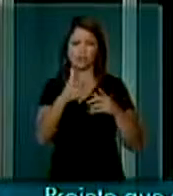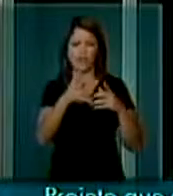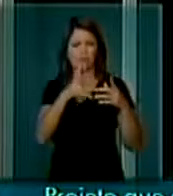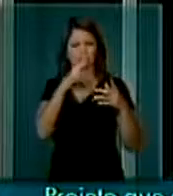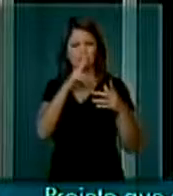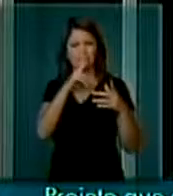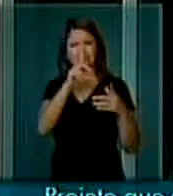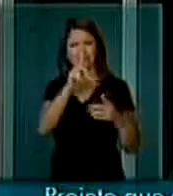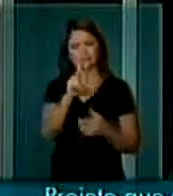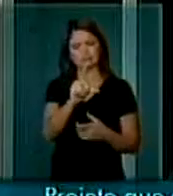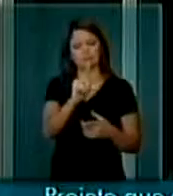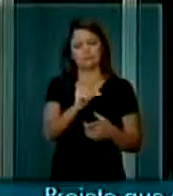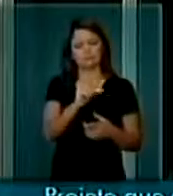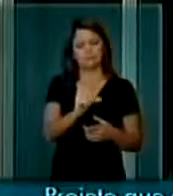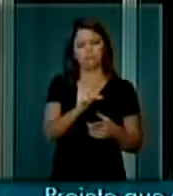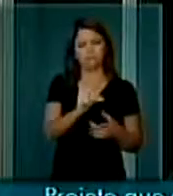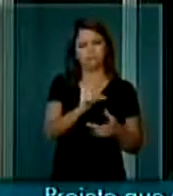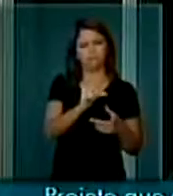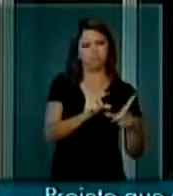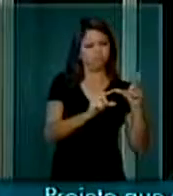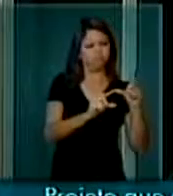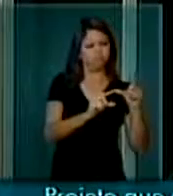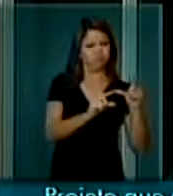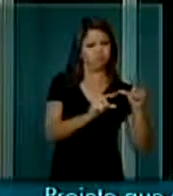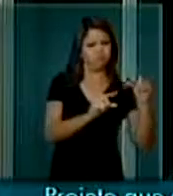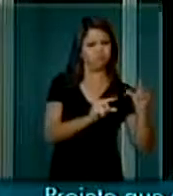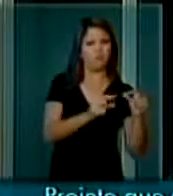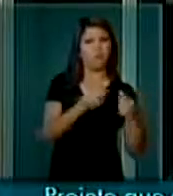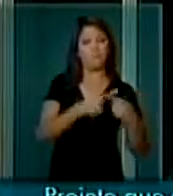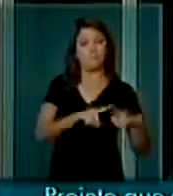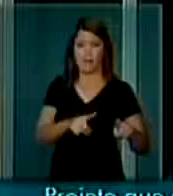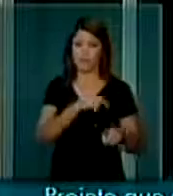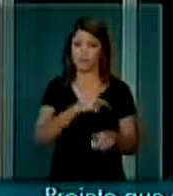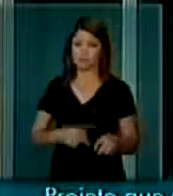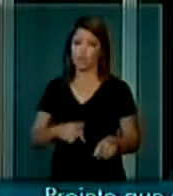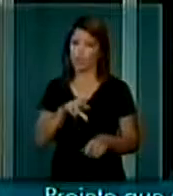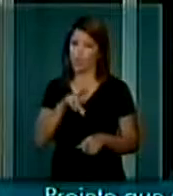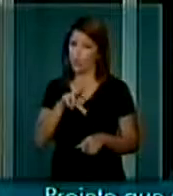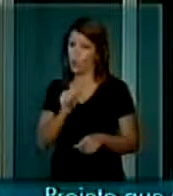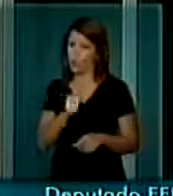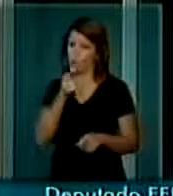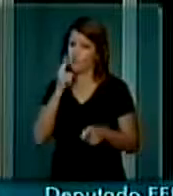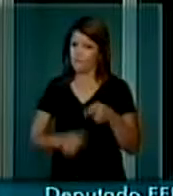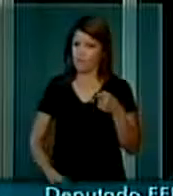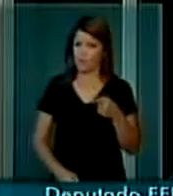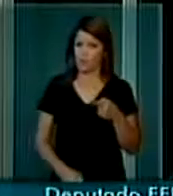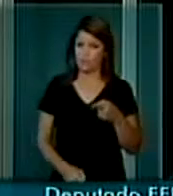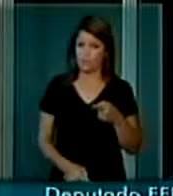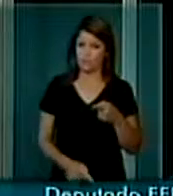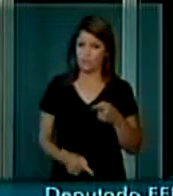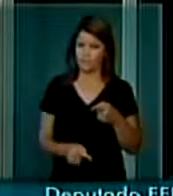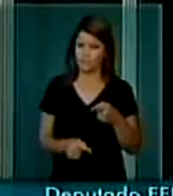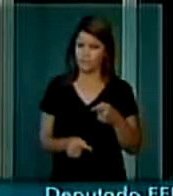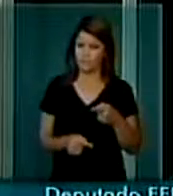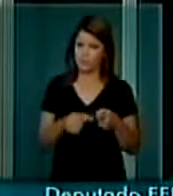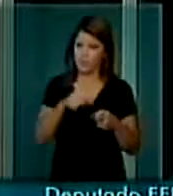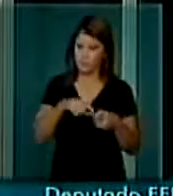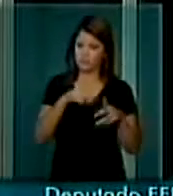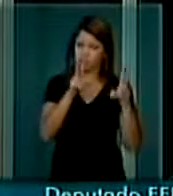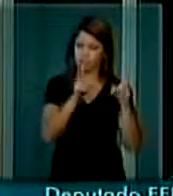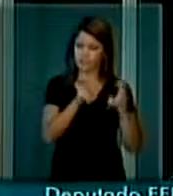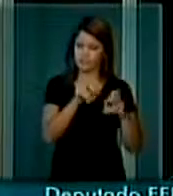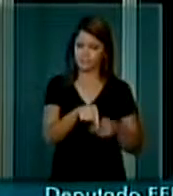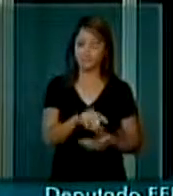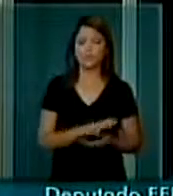achatando ao longo do tempo, mas o presidente Lula vetou, vetou esta matéria.